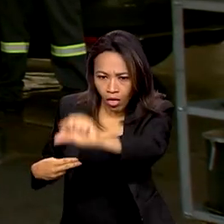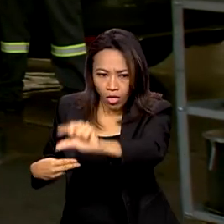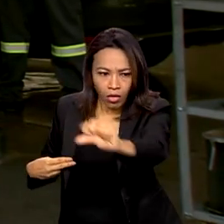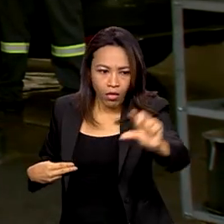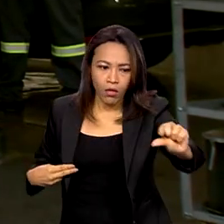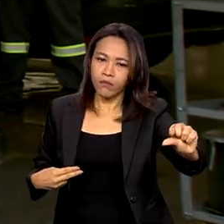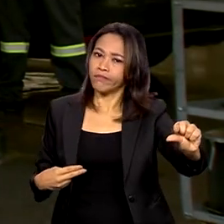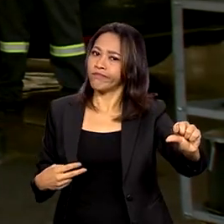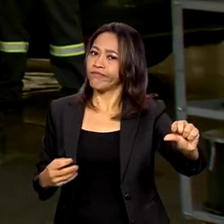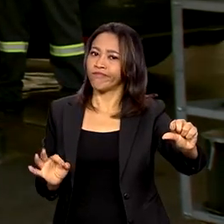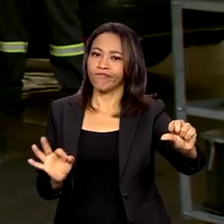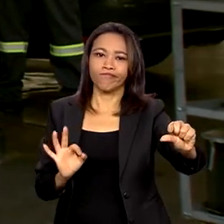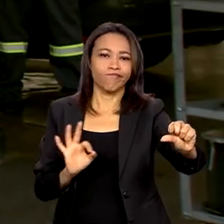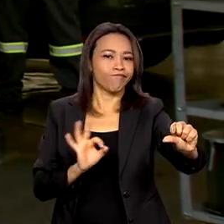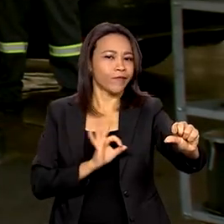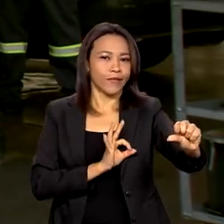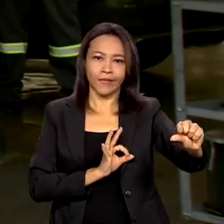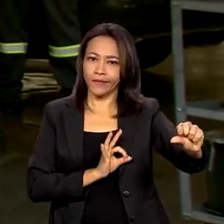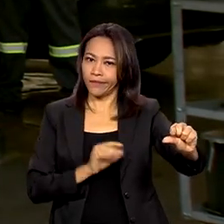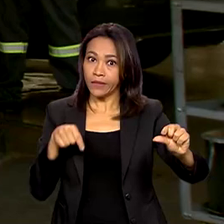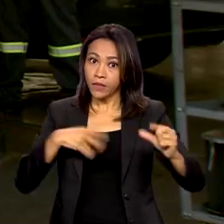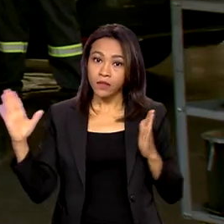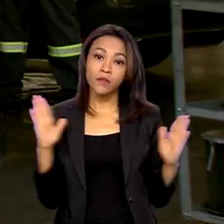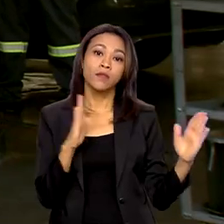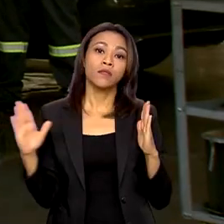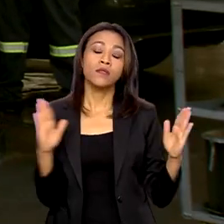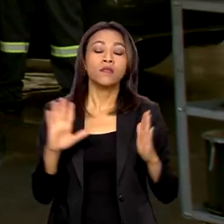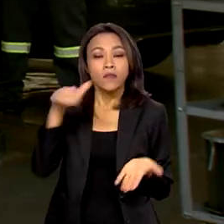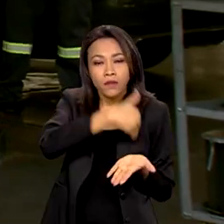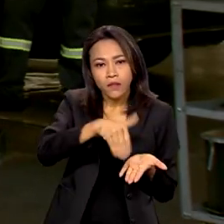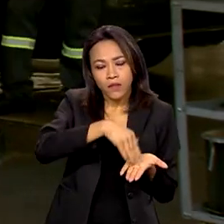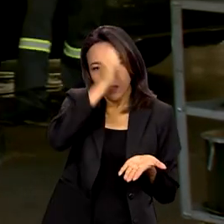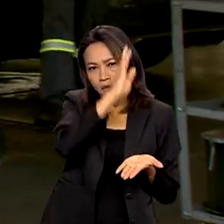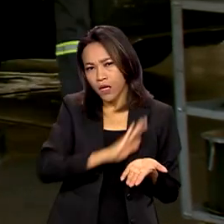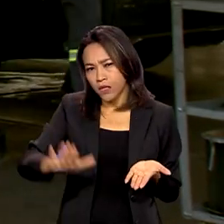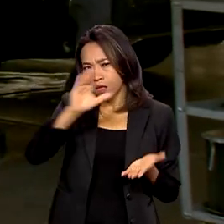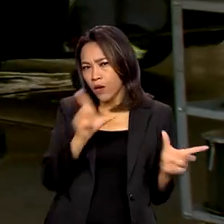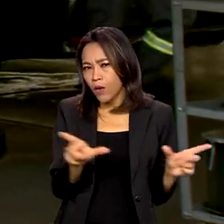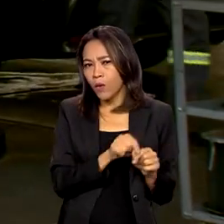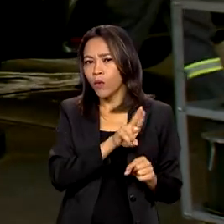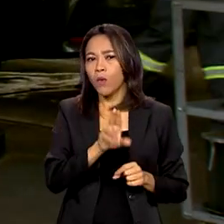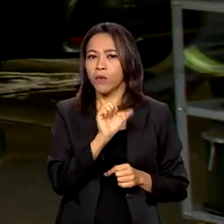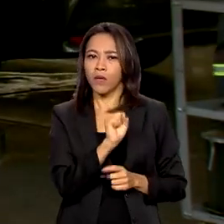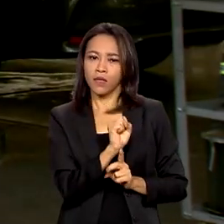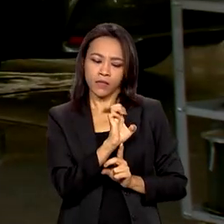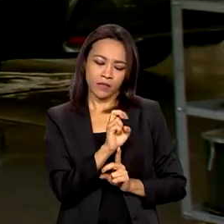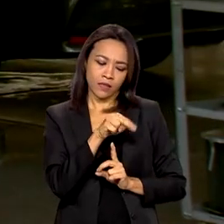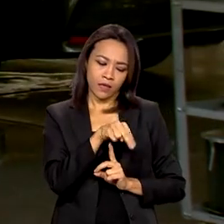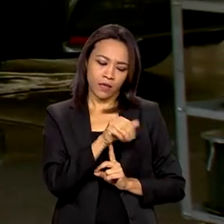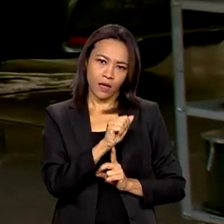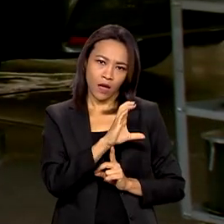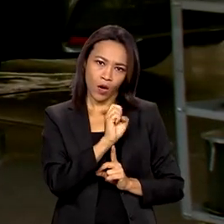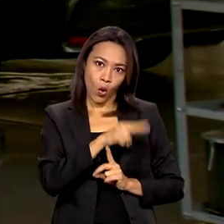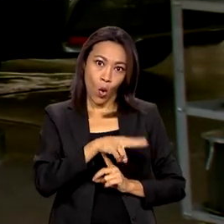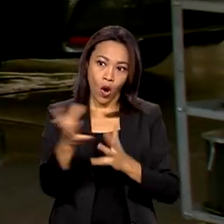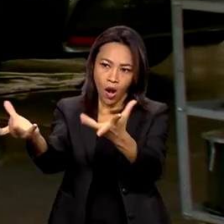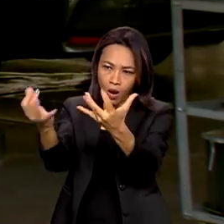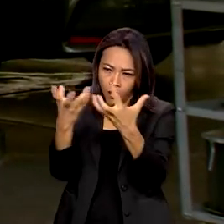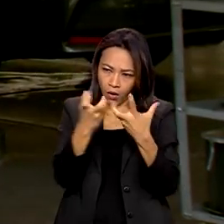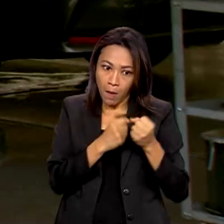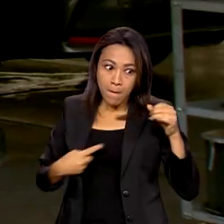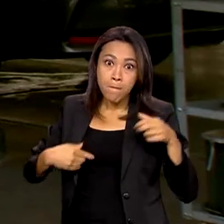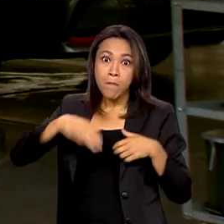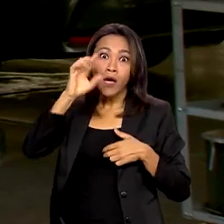tem funcionado. Nesse período, a Secretaria Nacional do Consumidor, Senacom, já recebeu mais de mil denúncias de